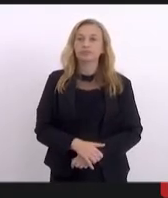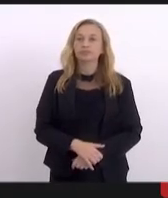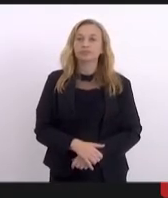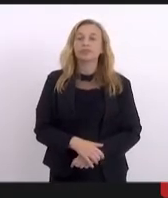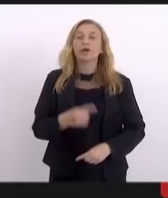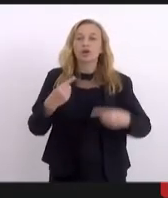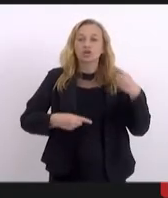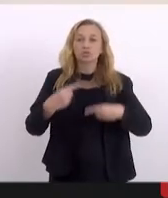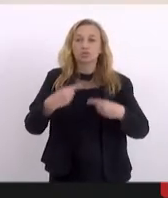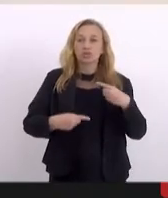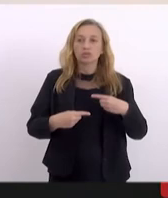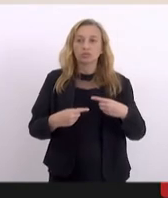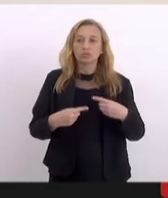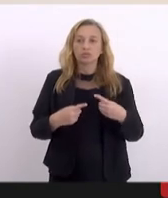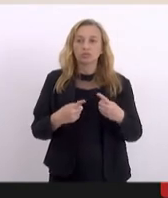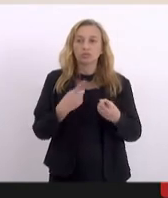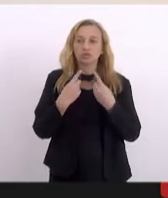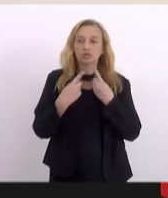Em discussão.